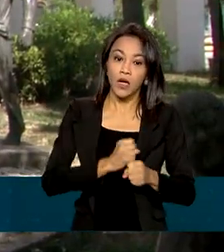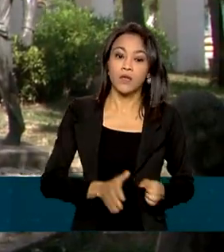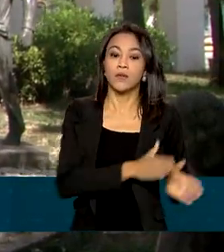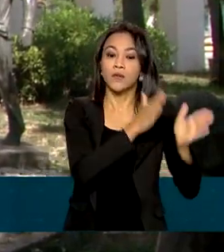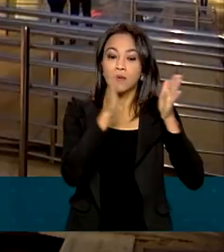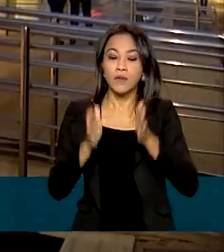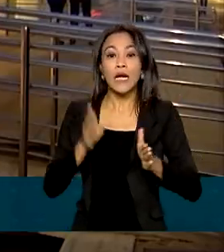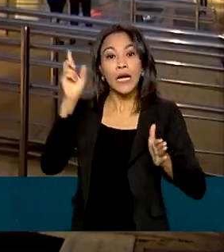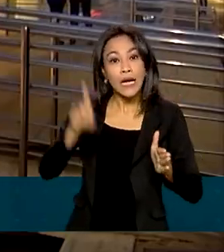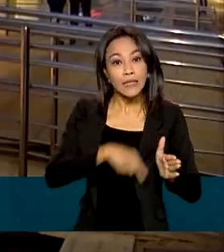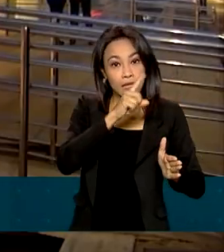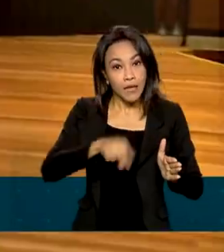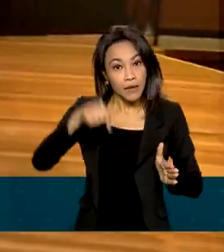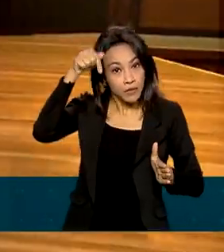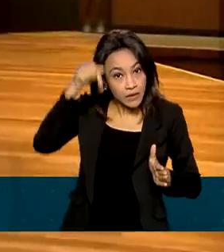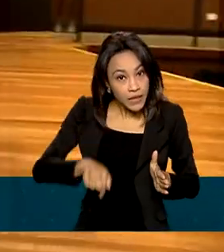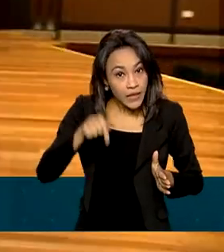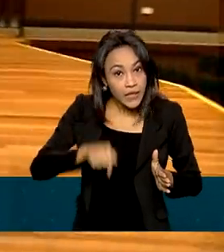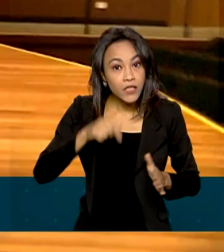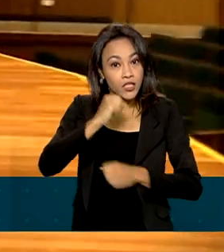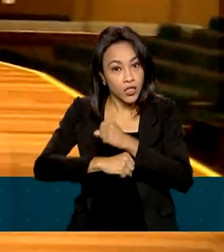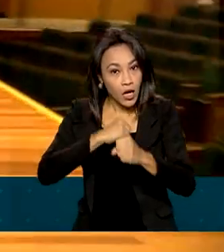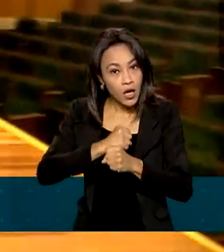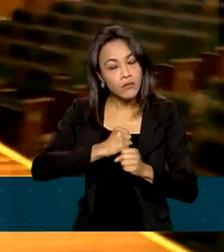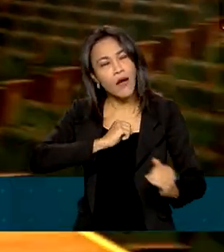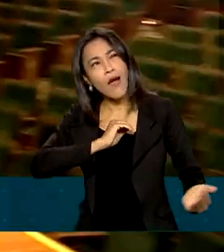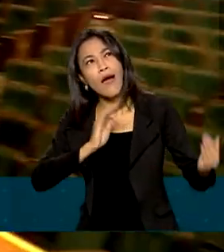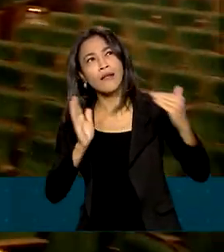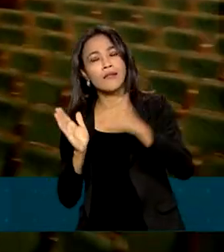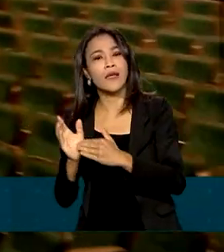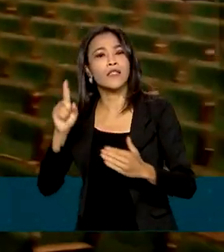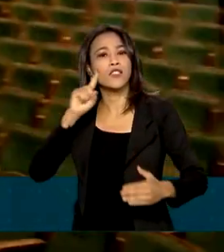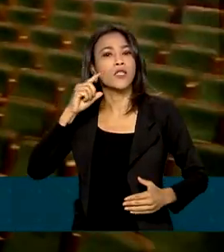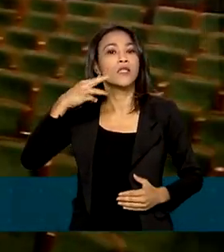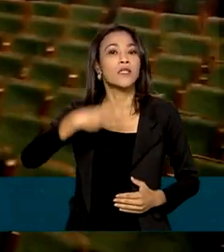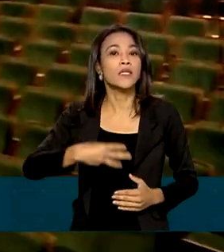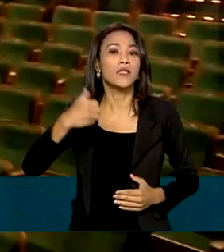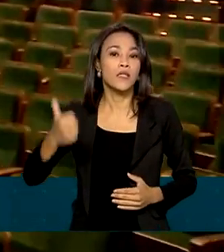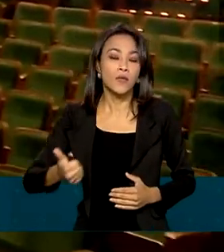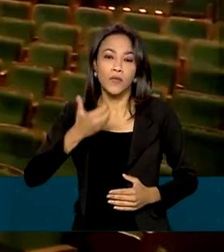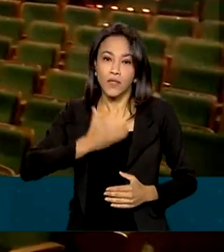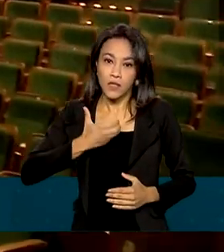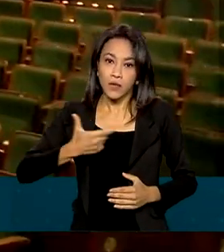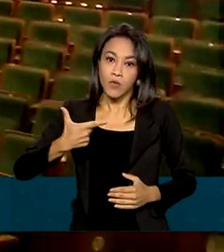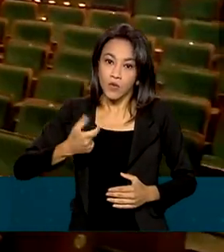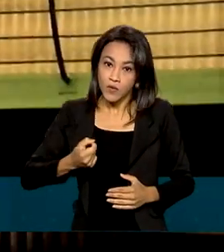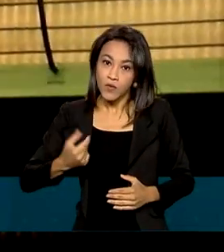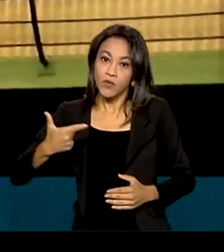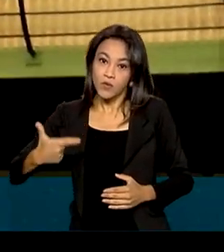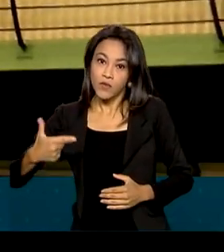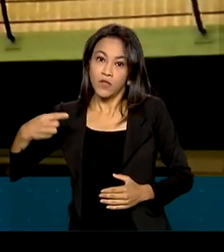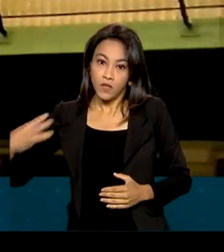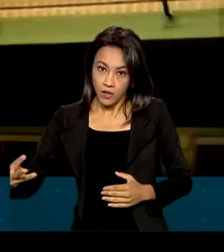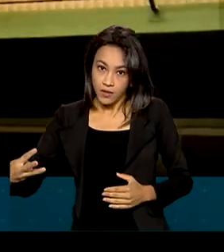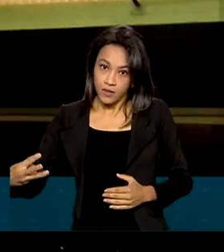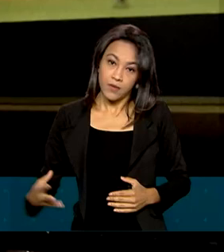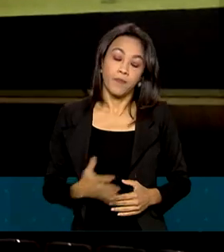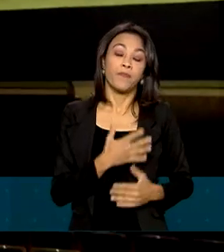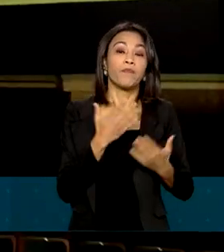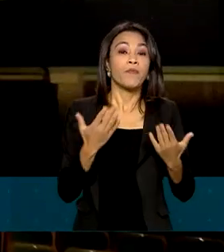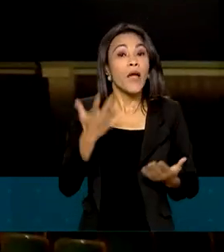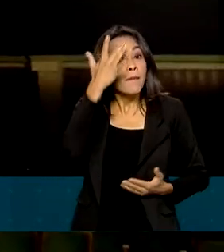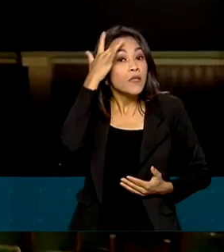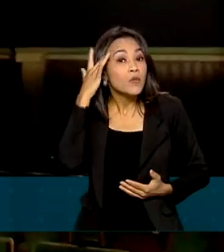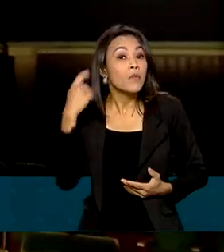realizados neste ano, será até 31 de dezembro de 2023. O consumidor deverá